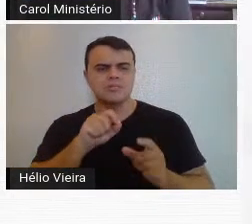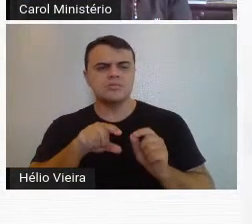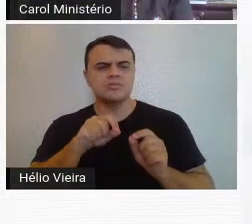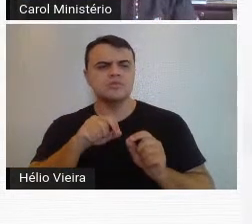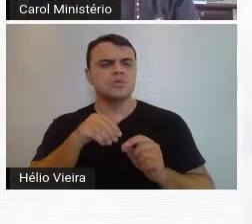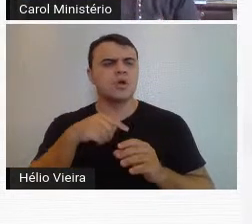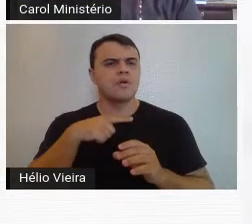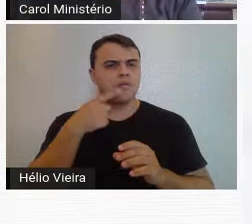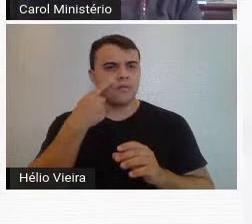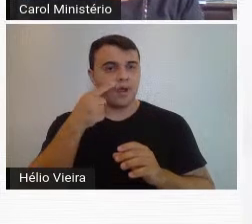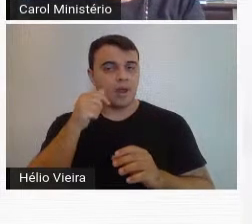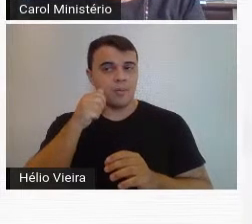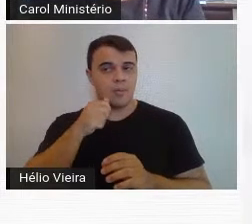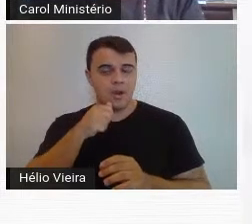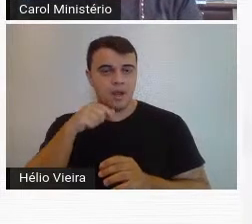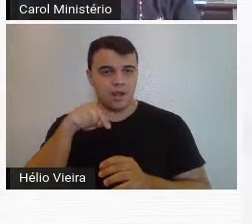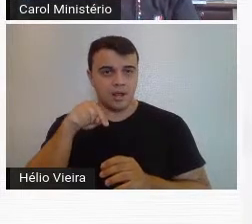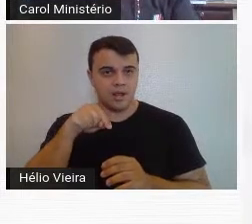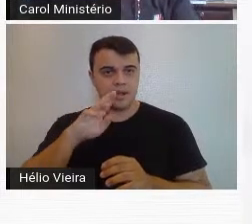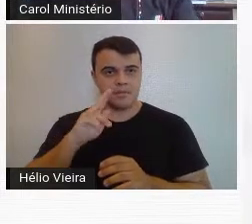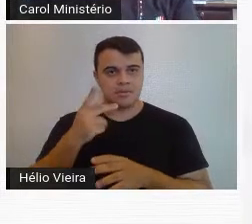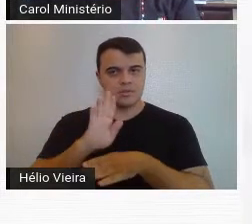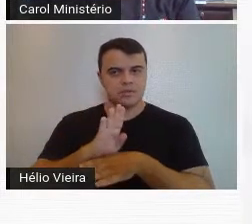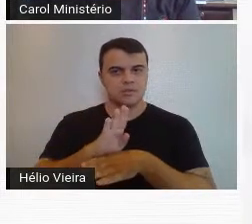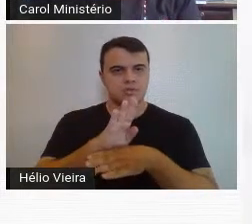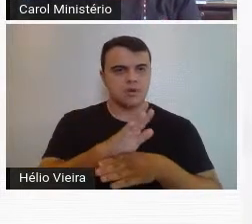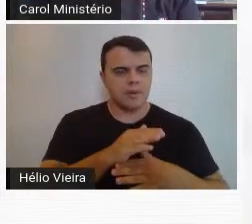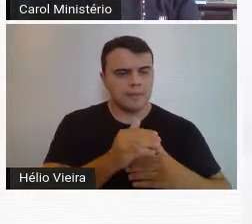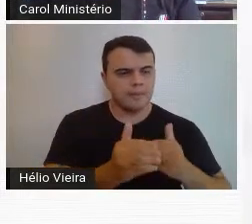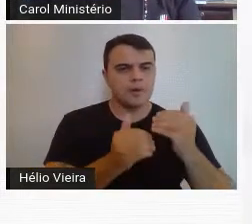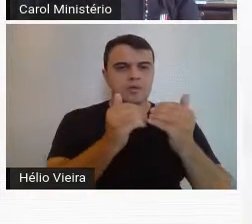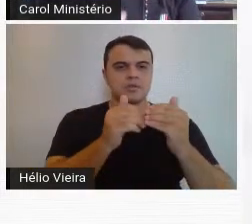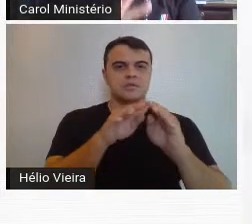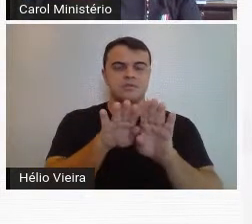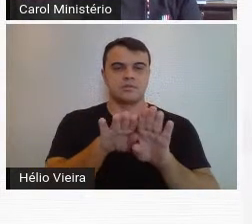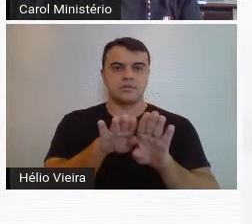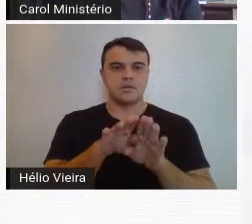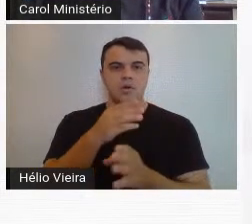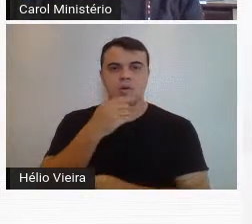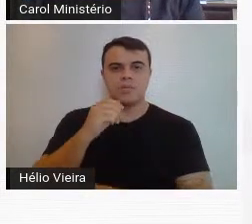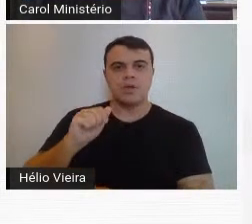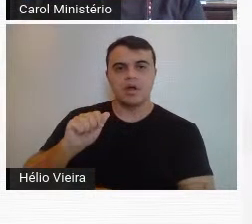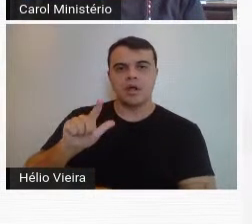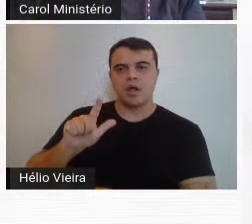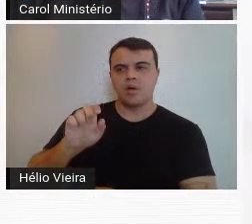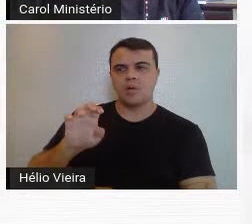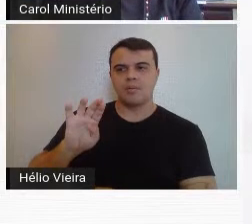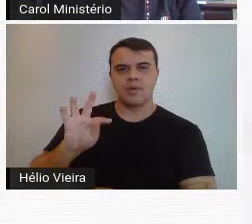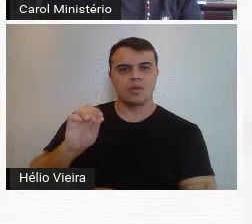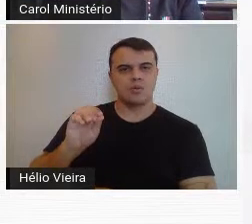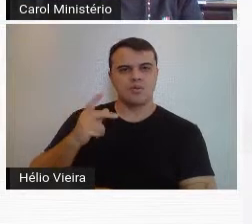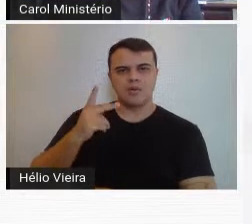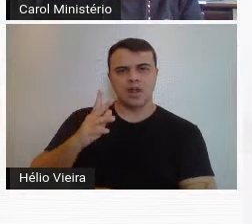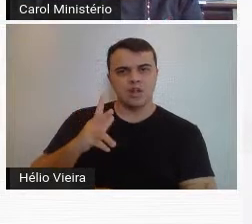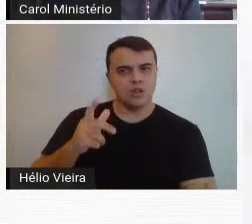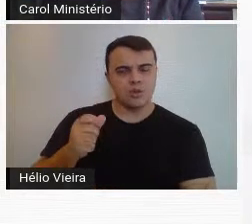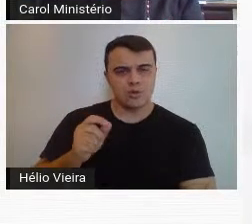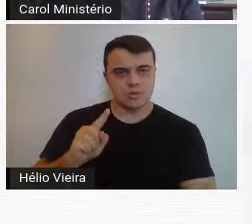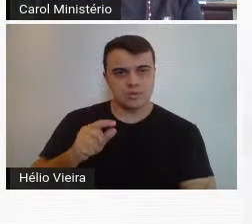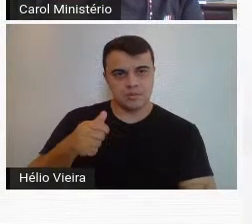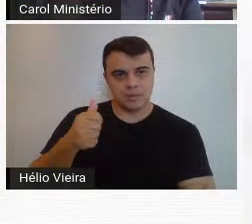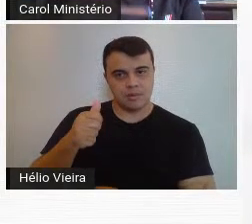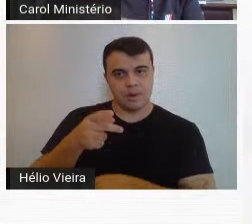mulher em Belo Horizonte também contribuindo para esse processo todo, o Alberto Del Pino, não vou falar de todos, gente, porque nós vamos ver as obras